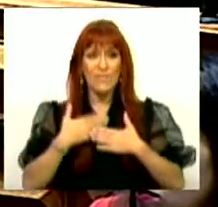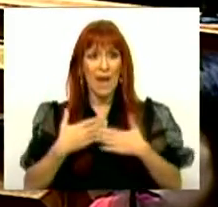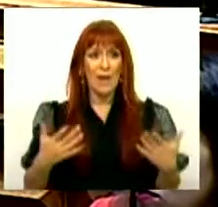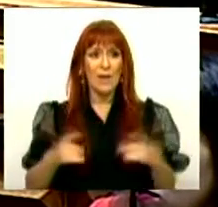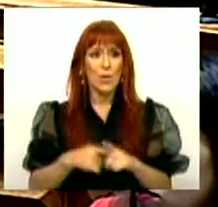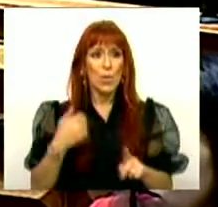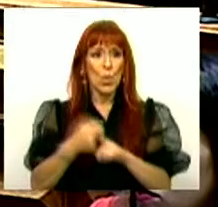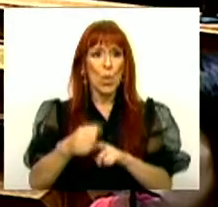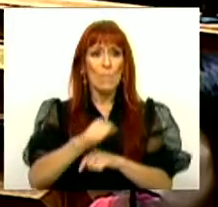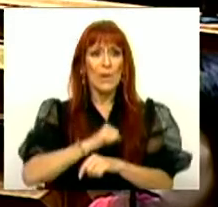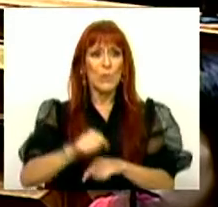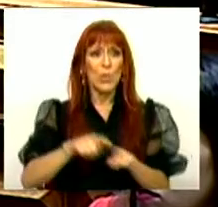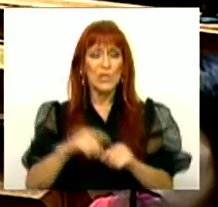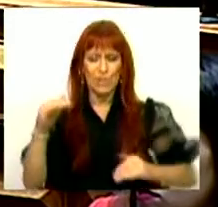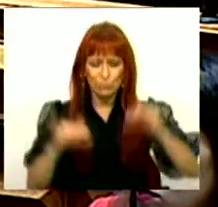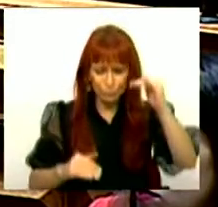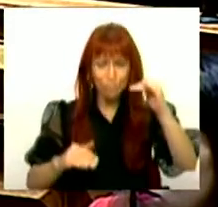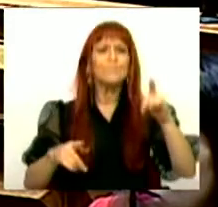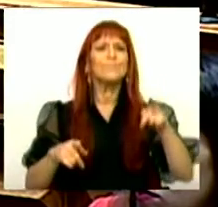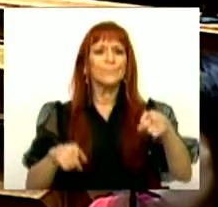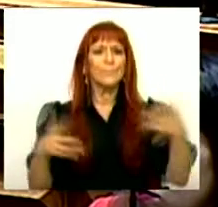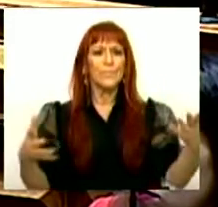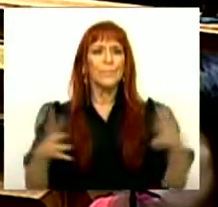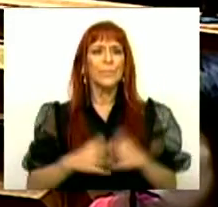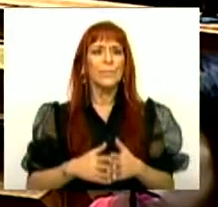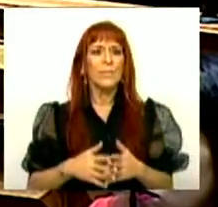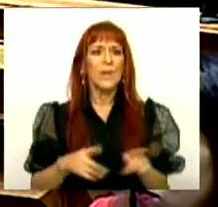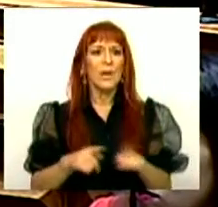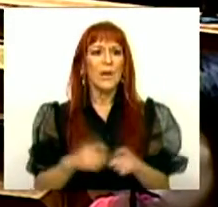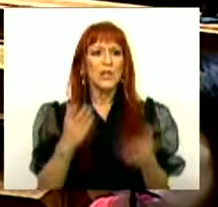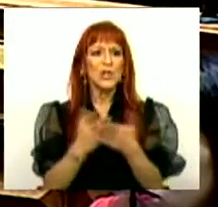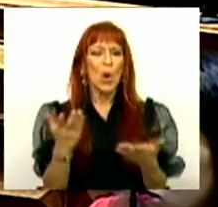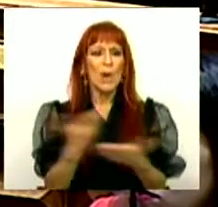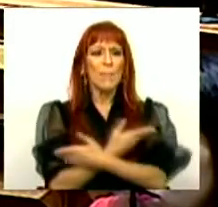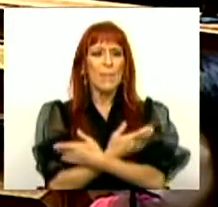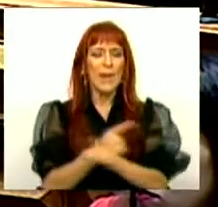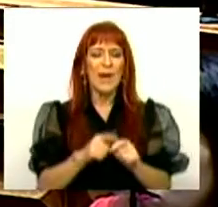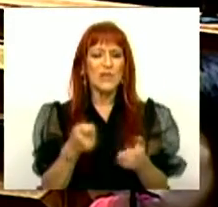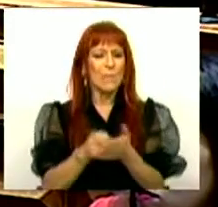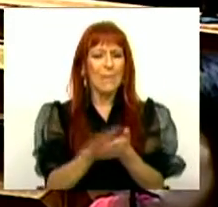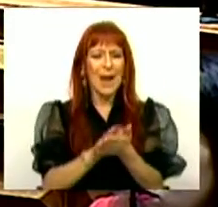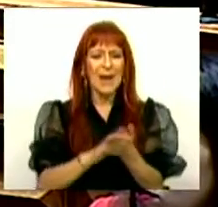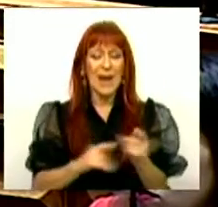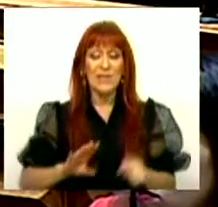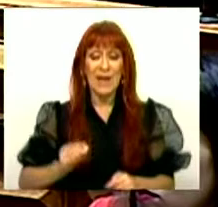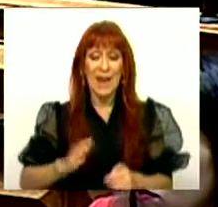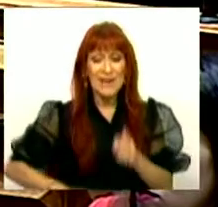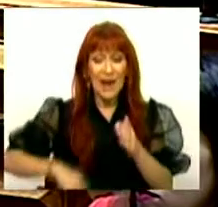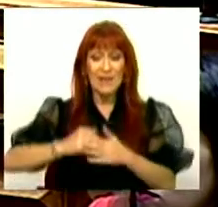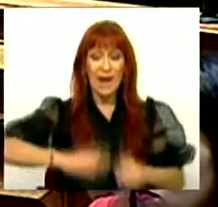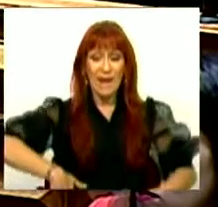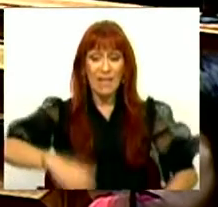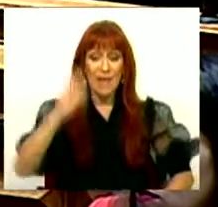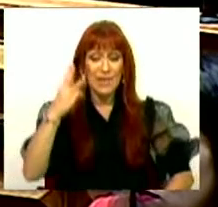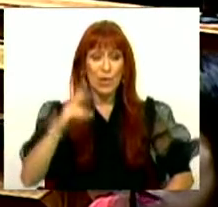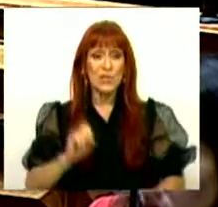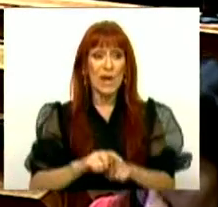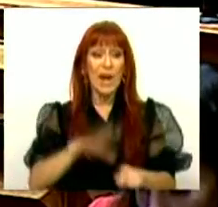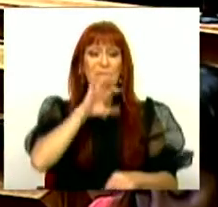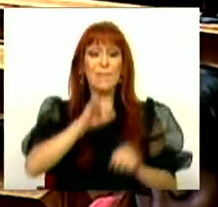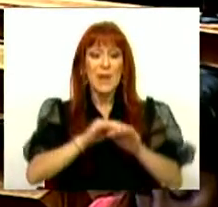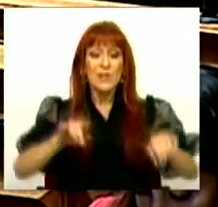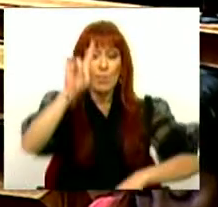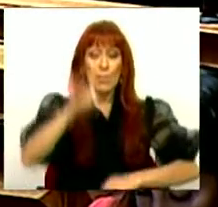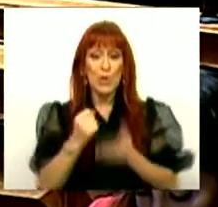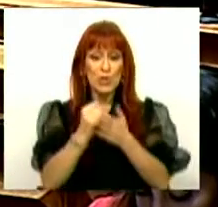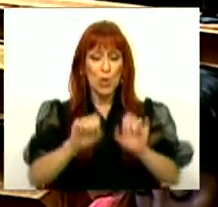No combate às desigualdades, creches gratuitas para todas as crianças dos seus três anos, para as famílias do primeiro escalão de apoio e